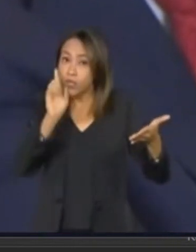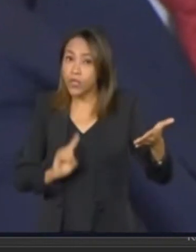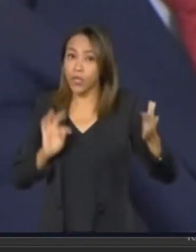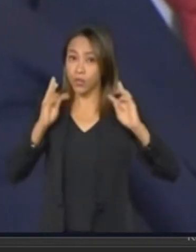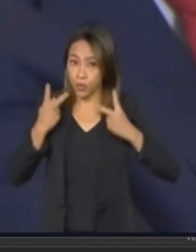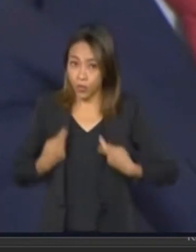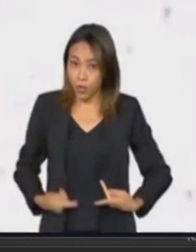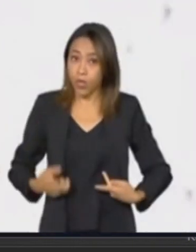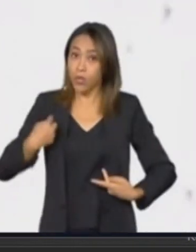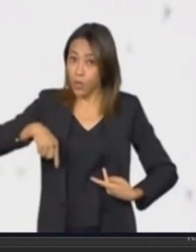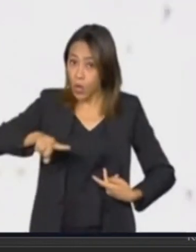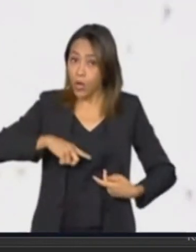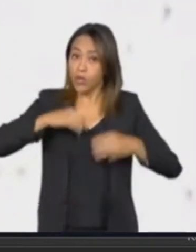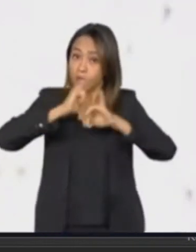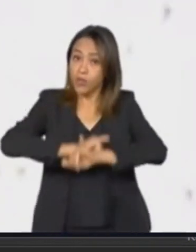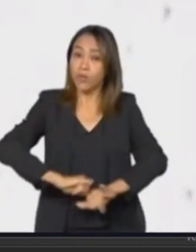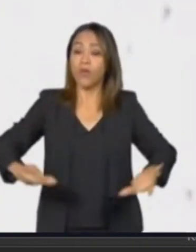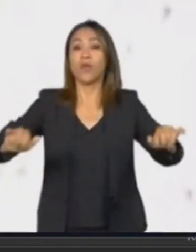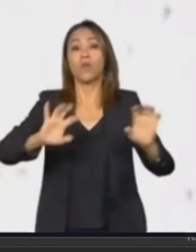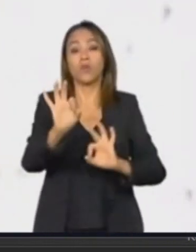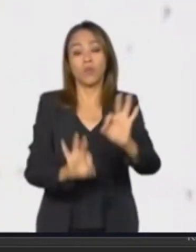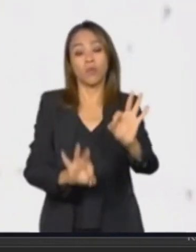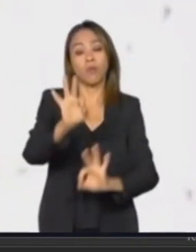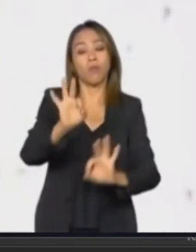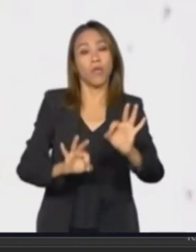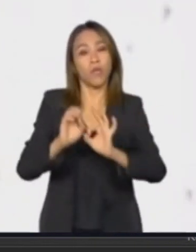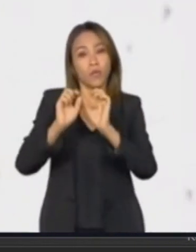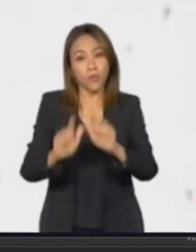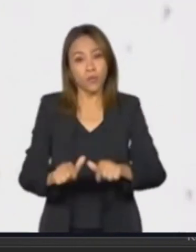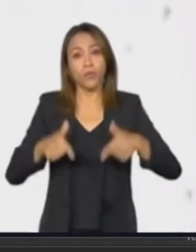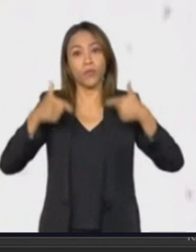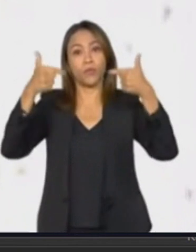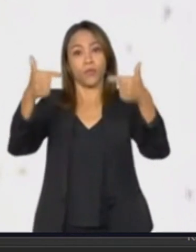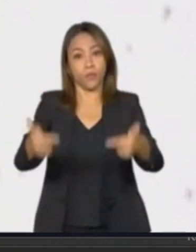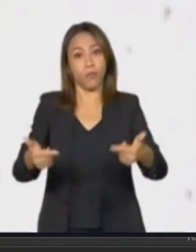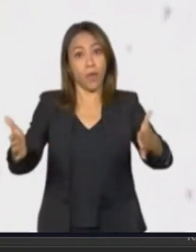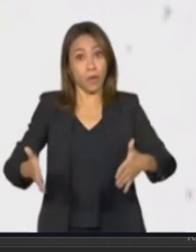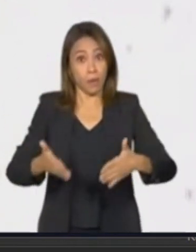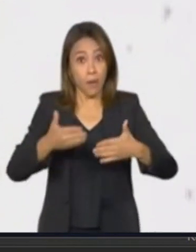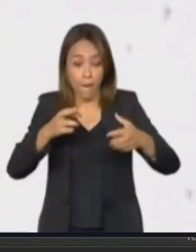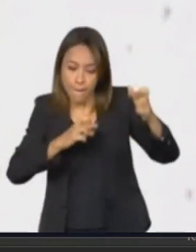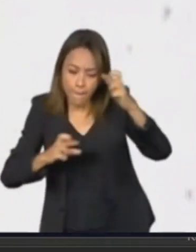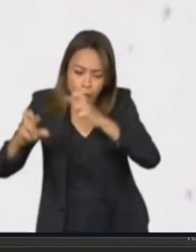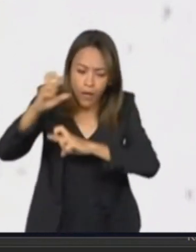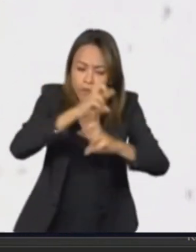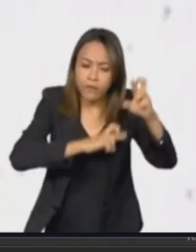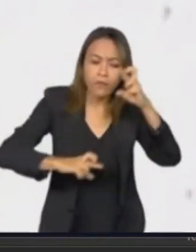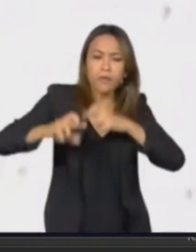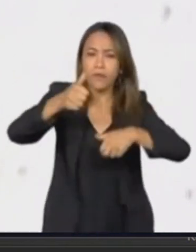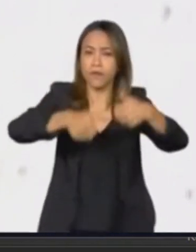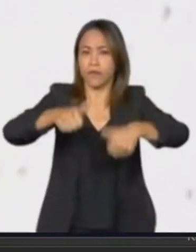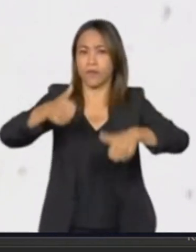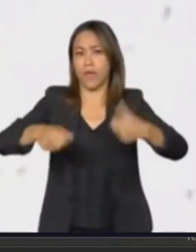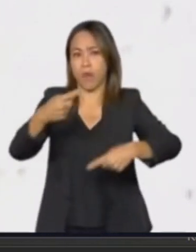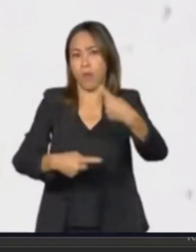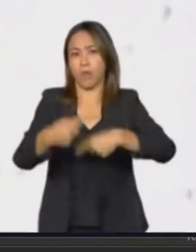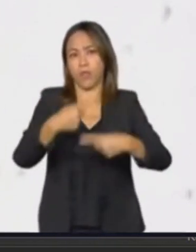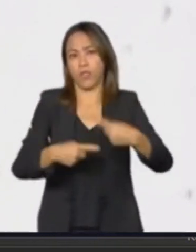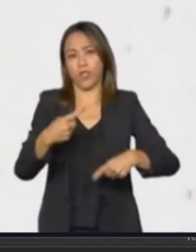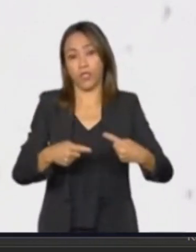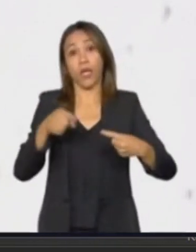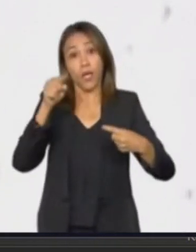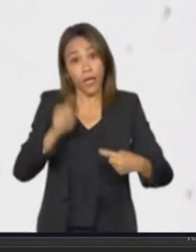Plano de Ação e Monitoramento para a Efetivação da Política Nacional para a População em Situação de Rua. O Plano